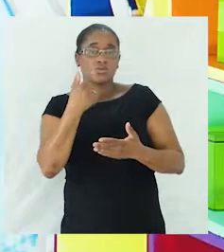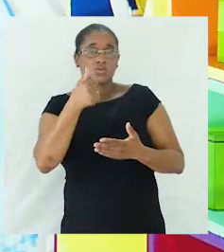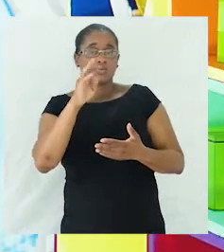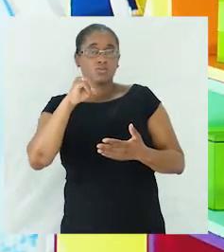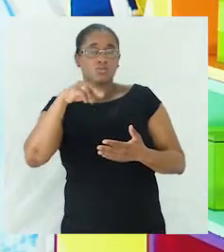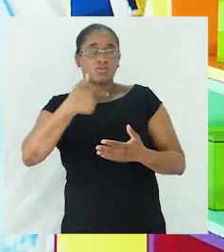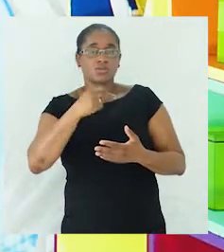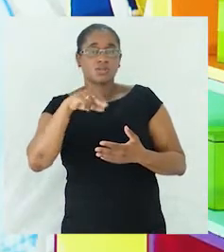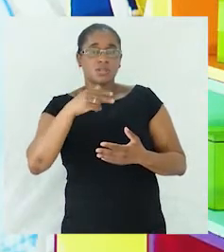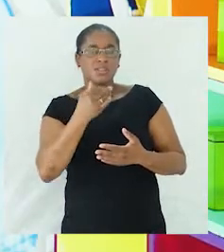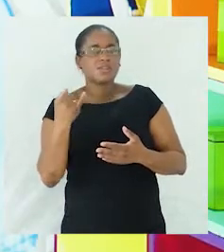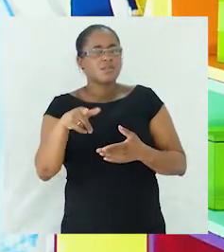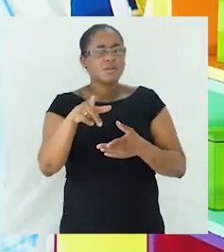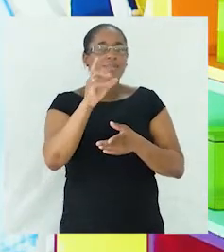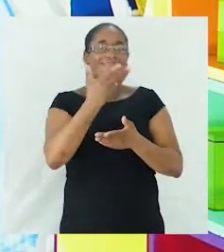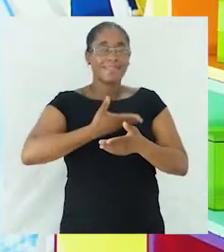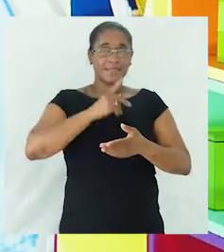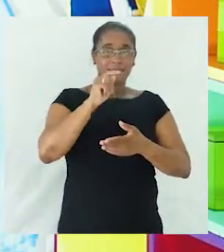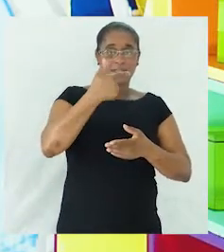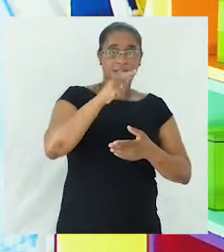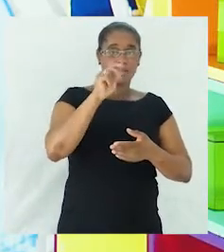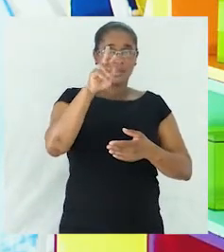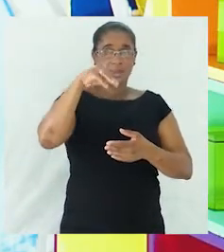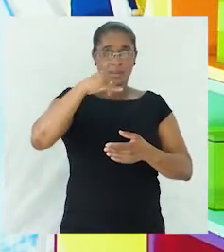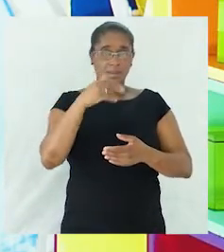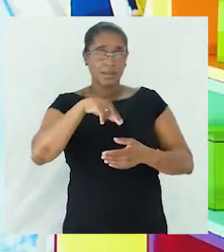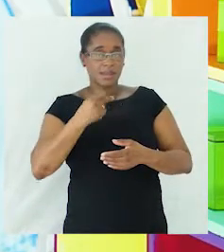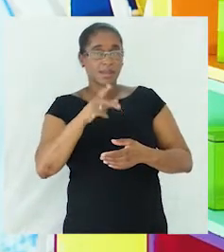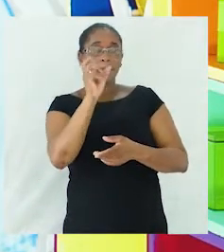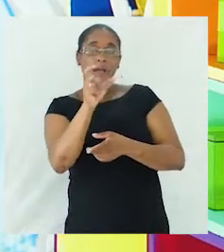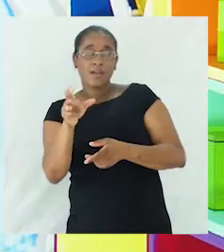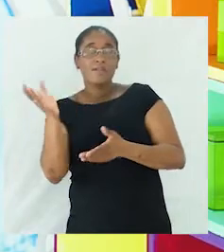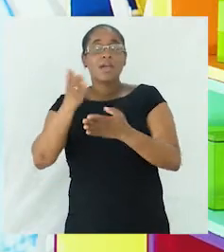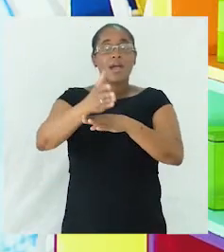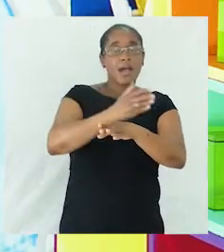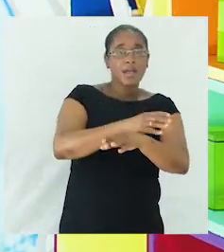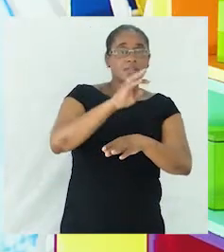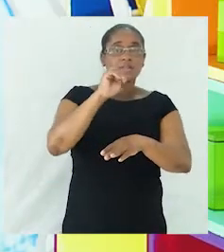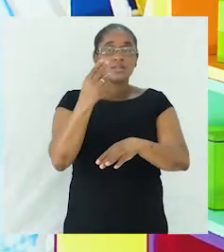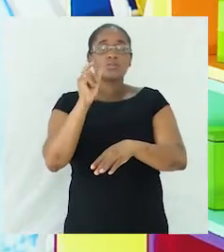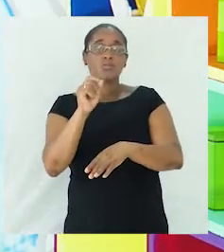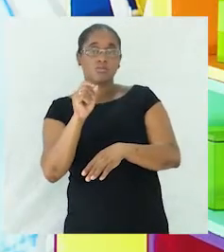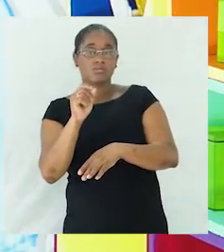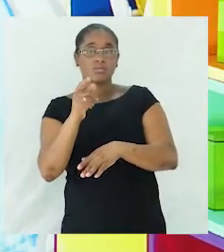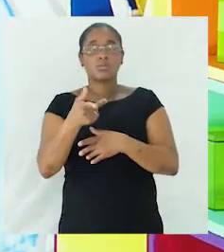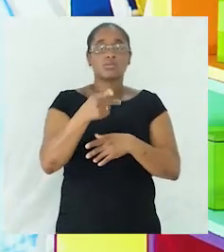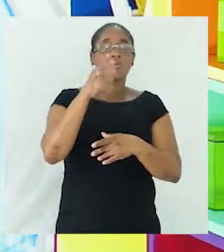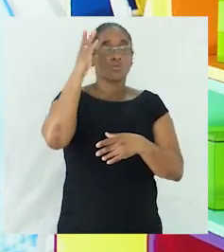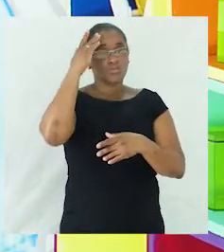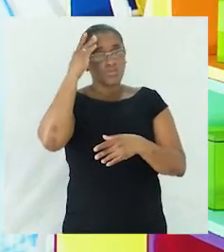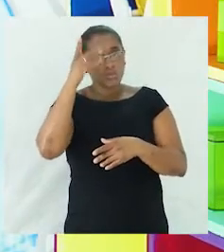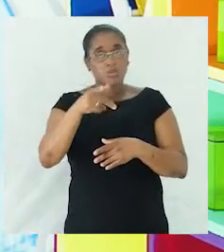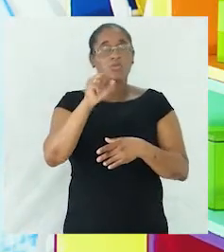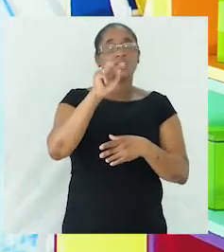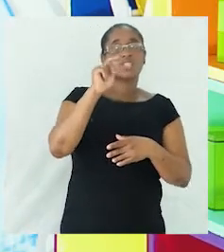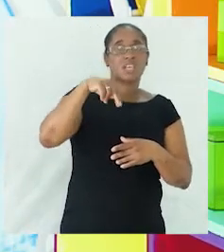ao determinante, que é aquela palavrinha que vem antes do substantivo, para indicar o seu gênero e o seu número. Vamos ver aqui o primeiro exemplo.